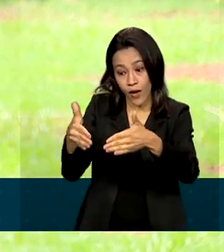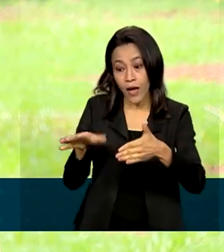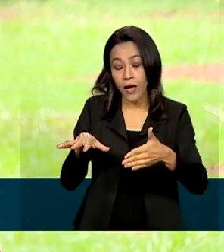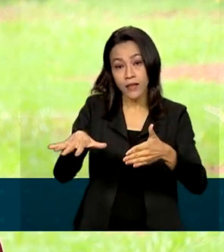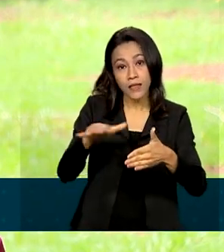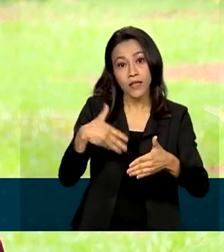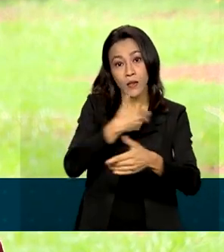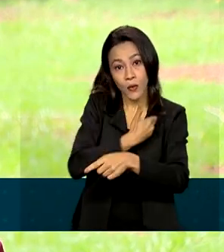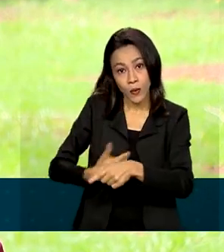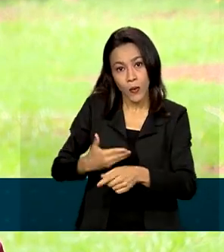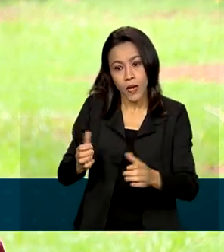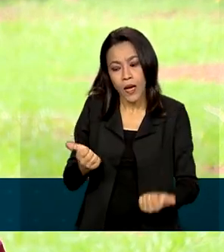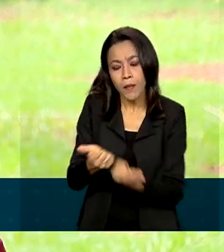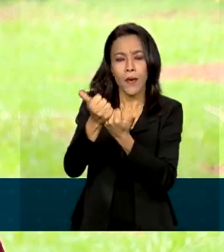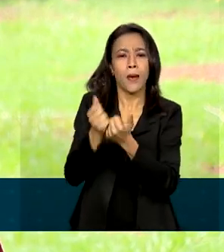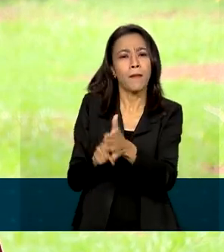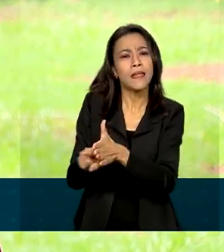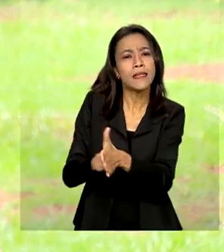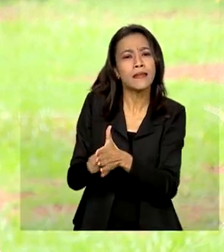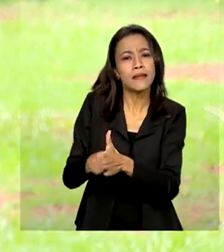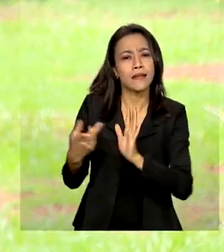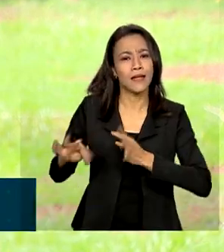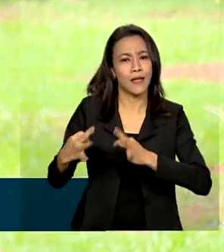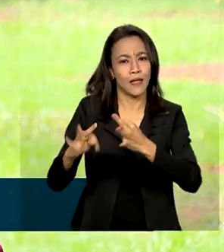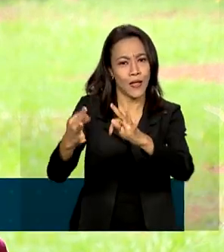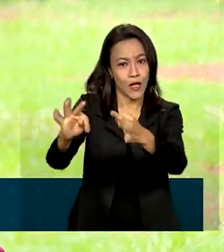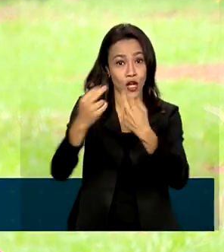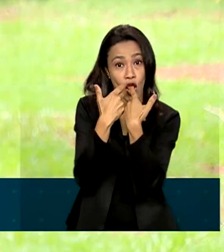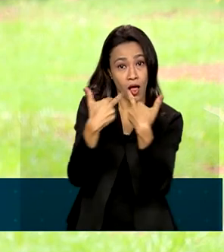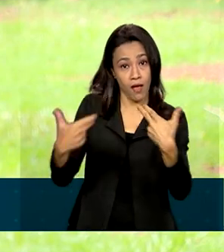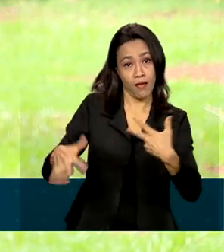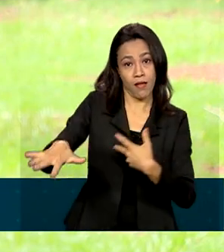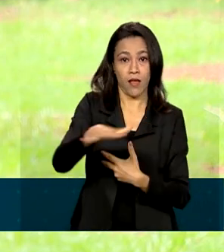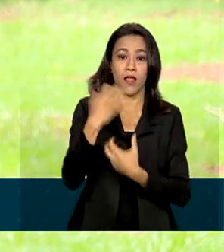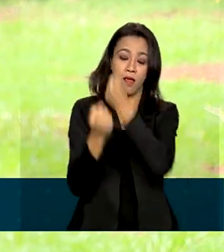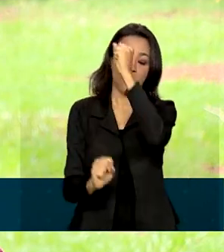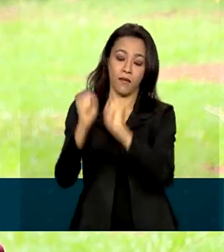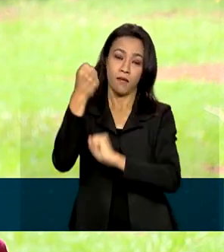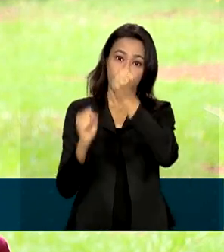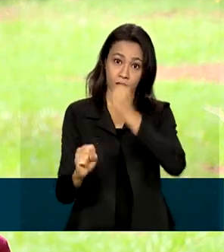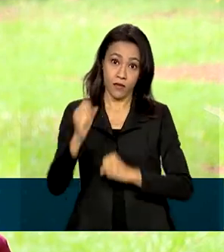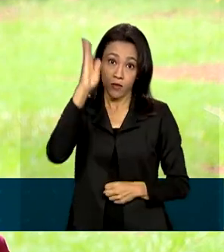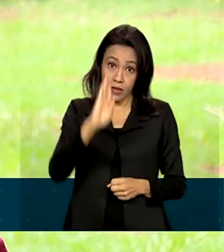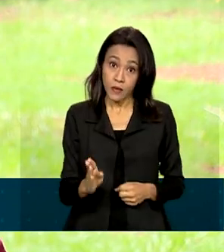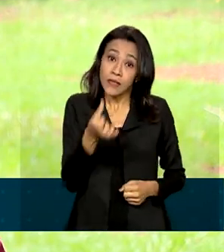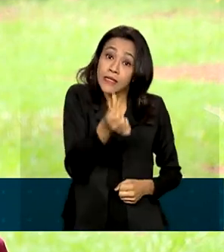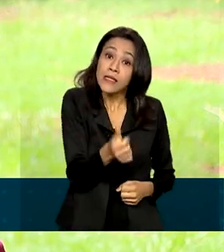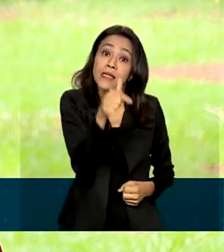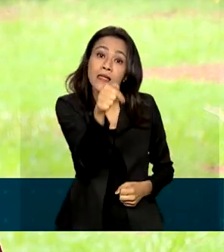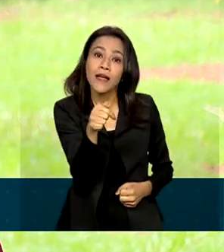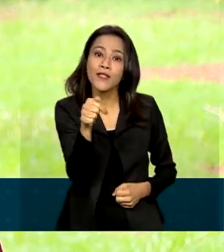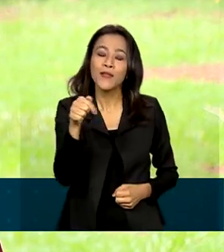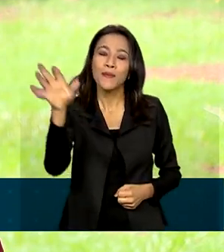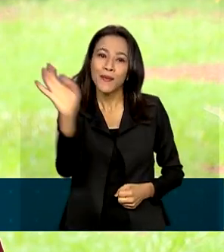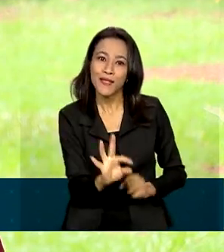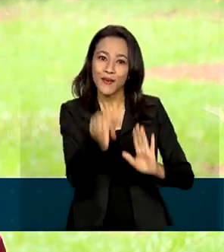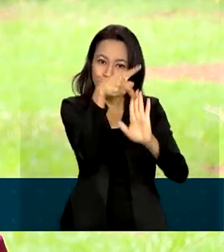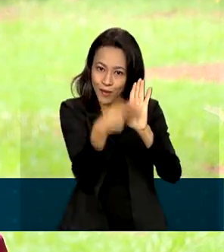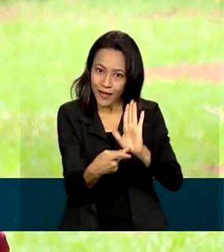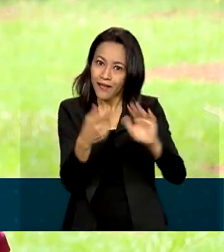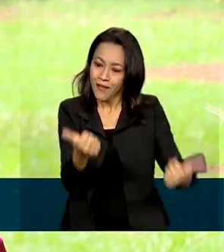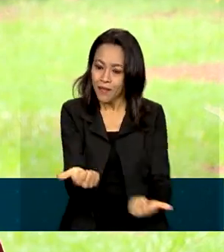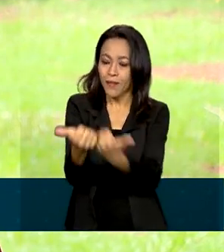tecnológica para a inovação na indústria brasileira. 67% dos projetos de inovação apoiados pela